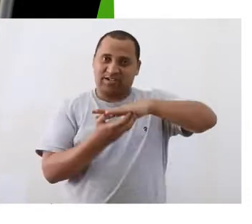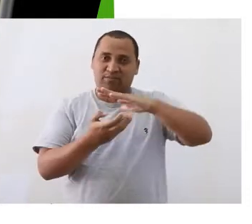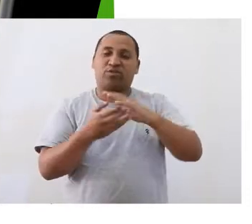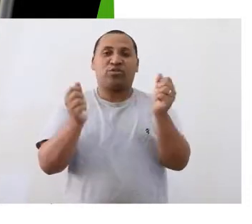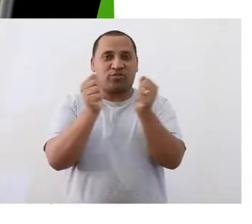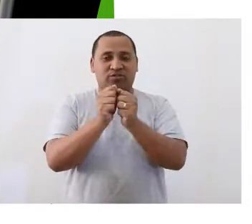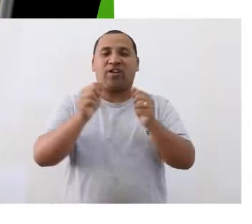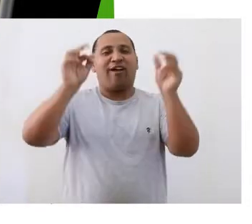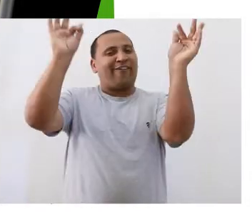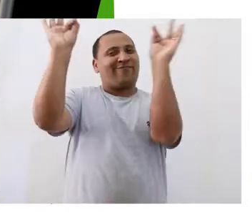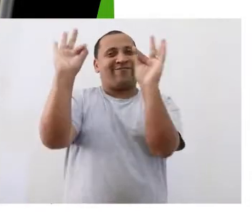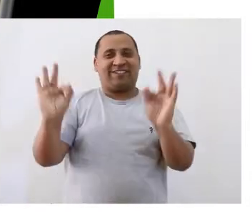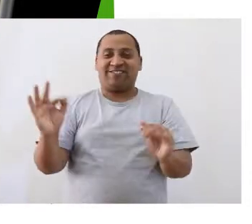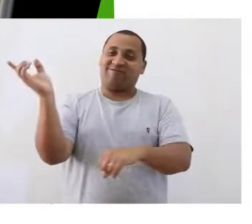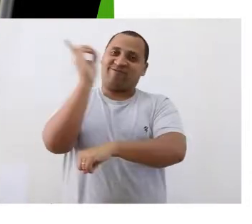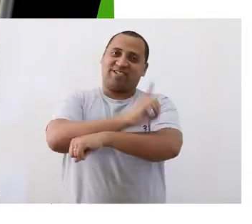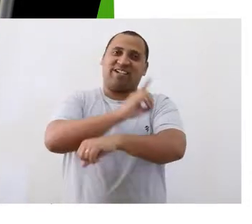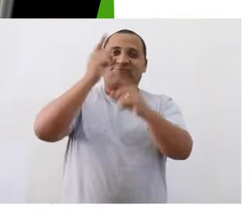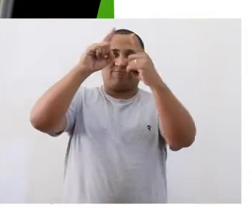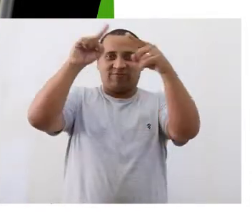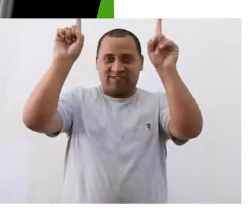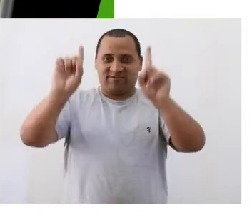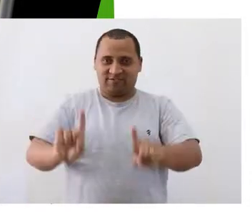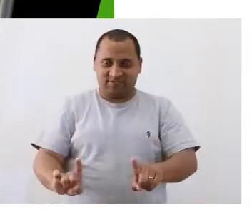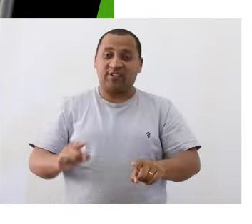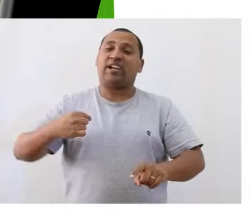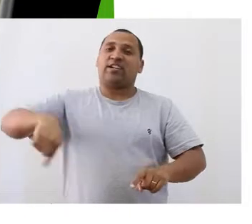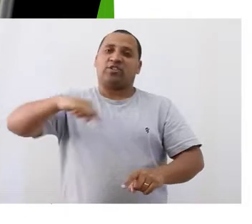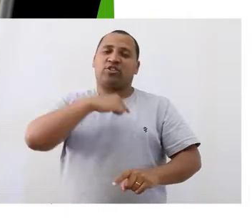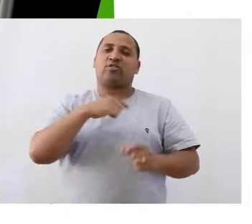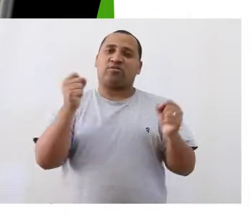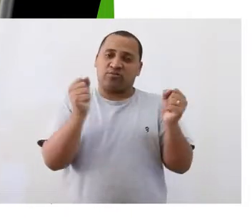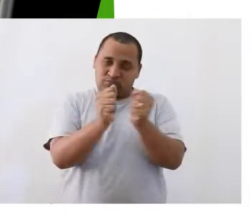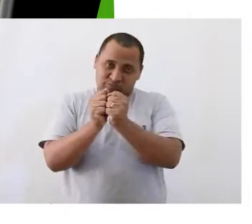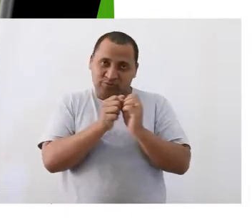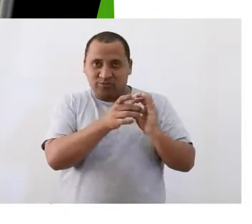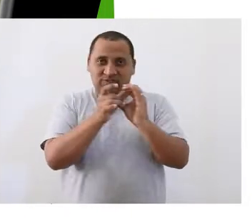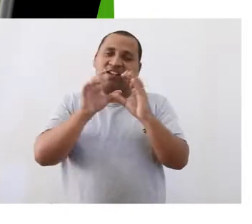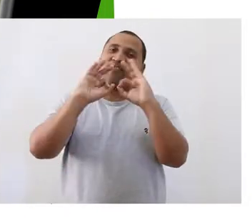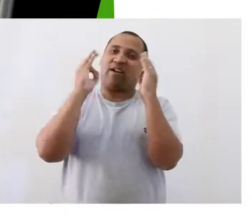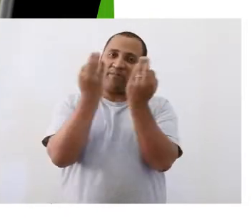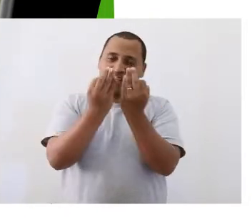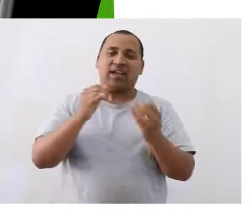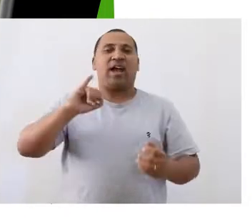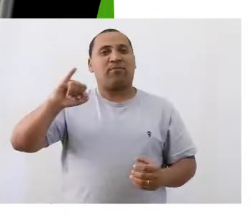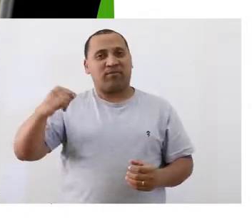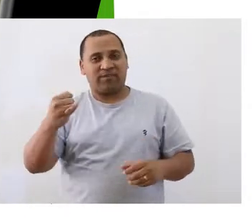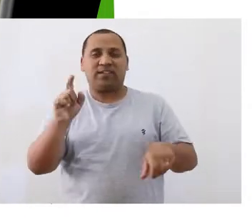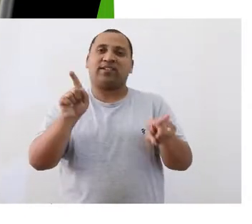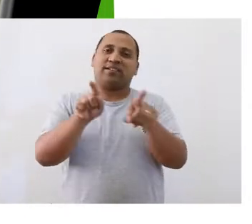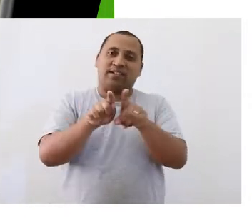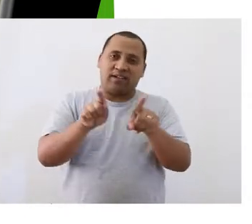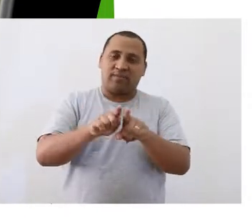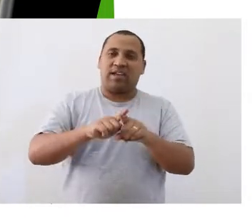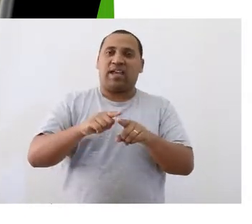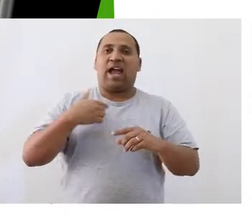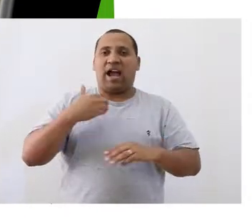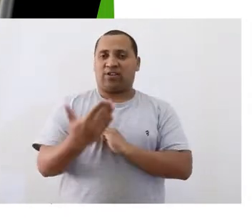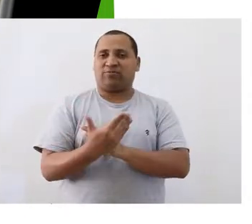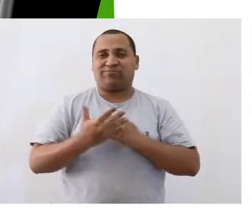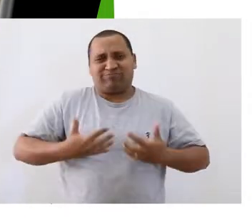feliz dia do servidor e que a gente, nesse dia, possa se juntar às nossas famílias e aproveitar e tomar